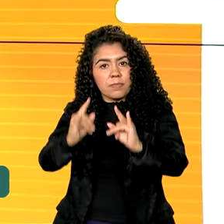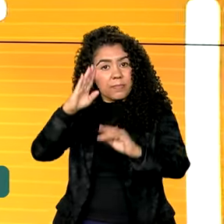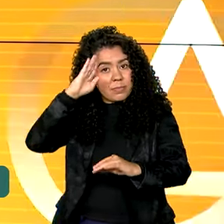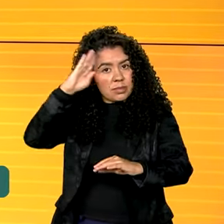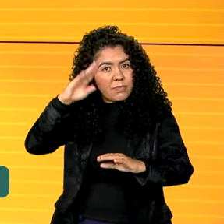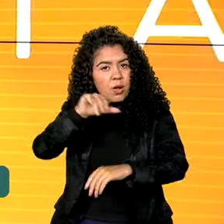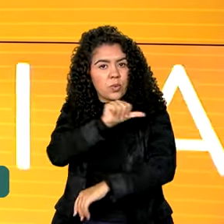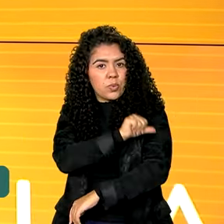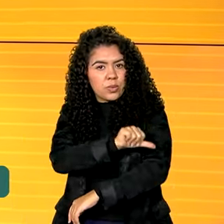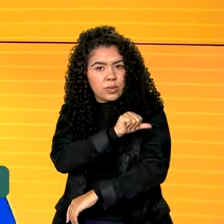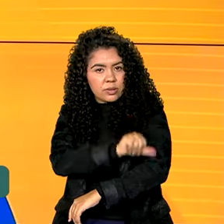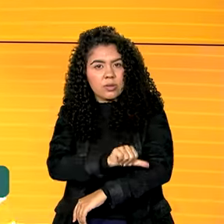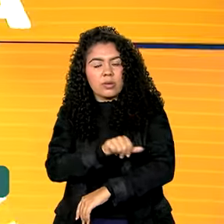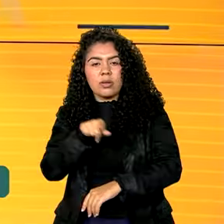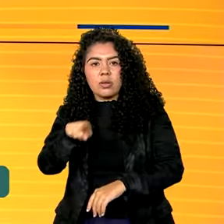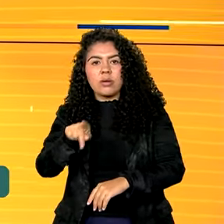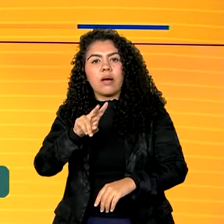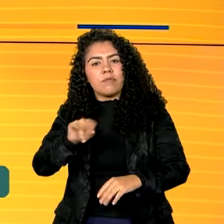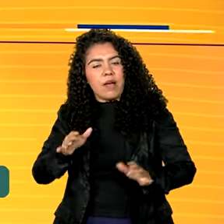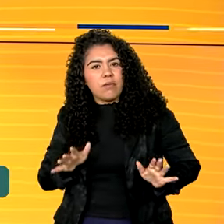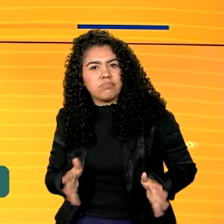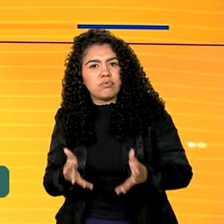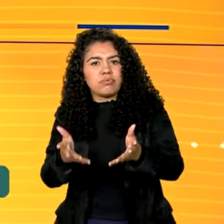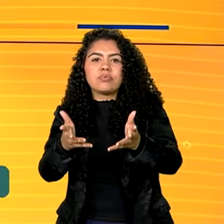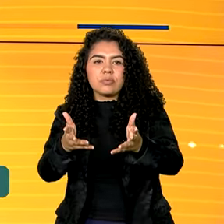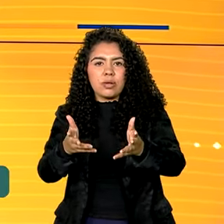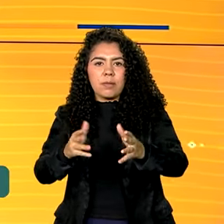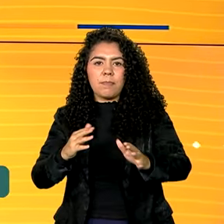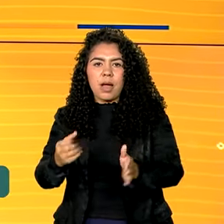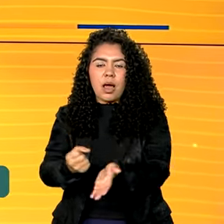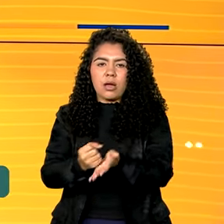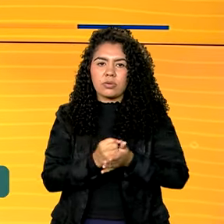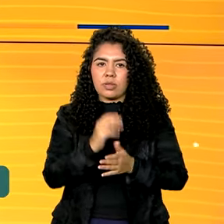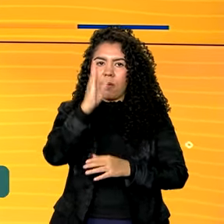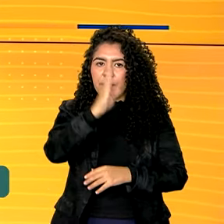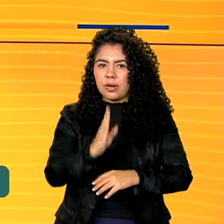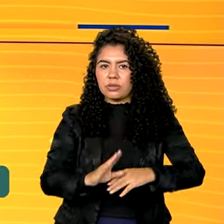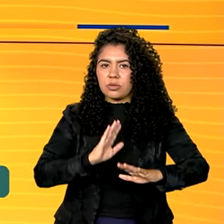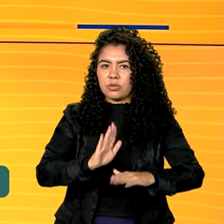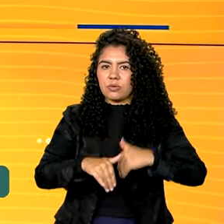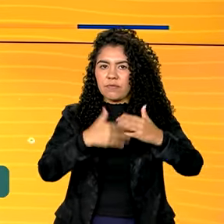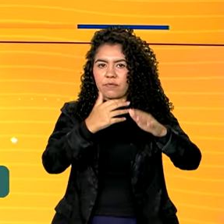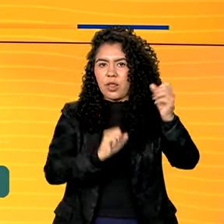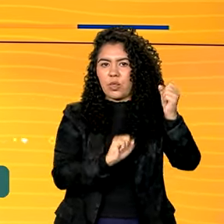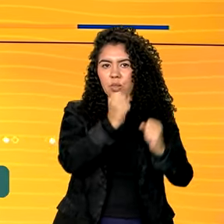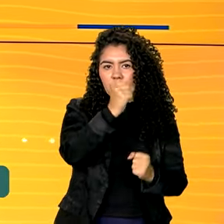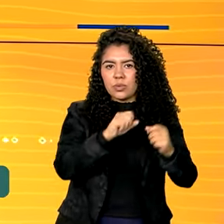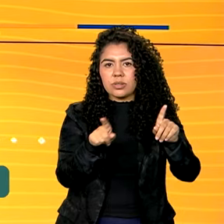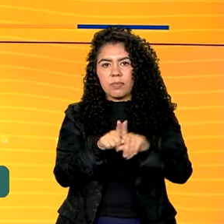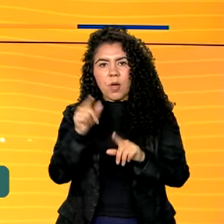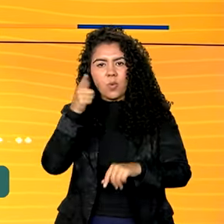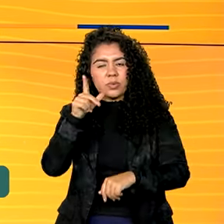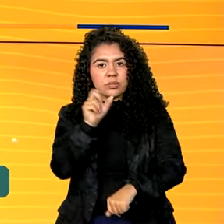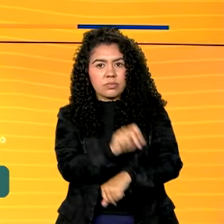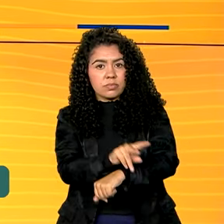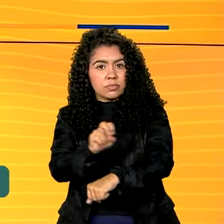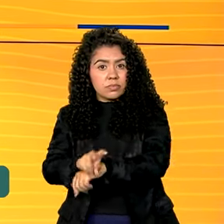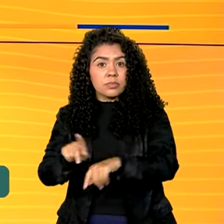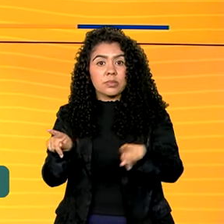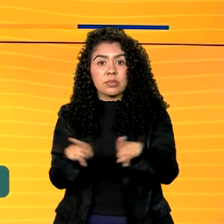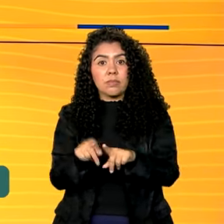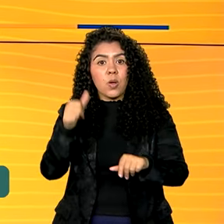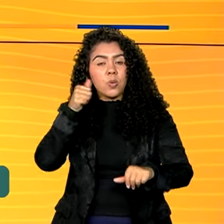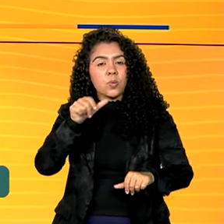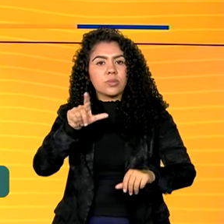governo a empresa será fortalecida para ajudar o país a desenvolver sua indústria, gerar empregos e realizar